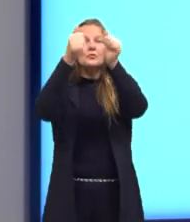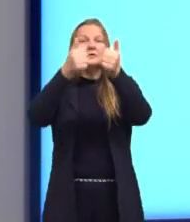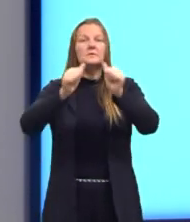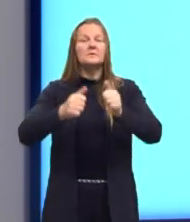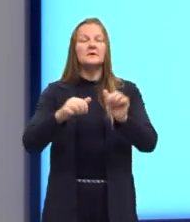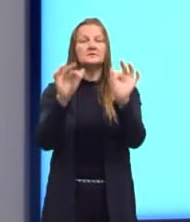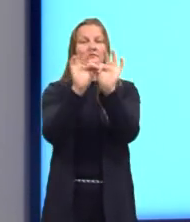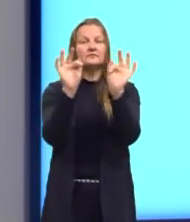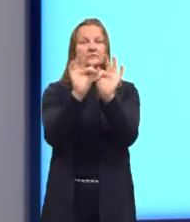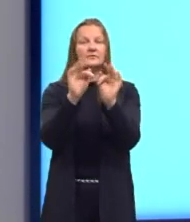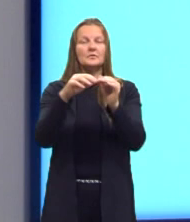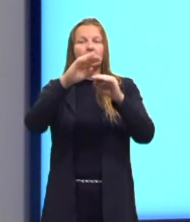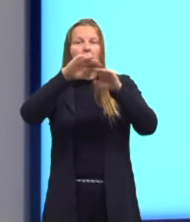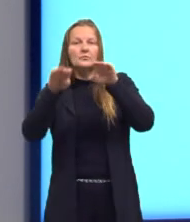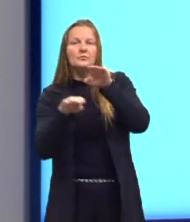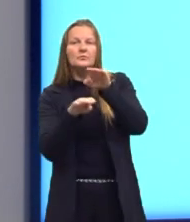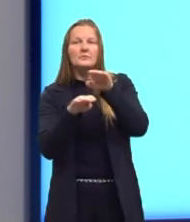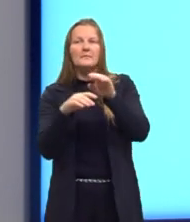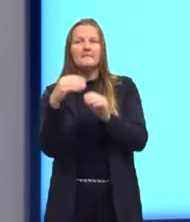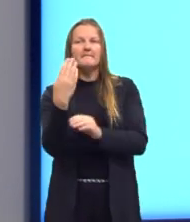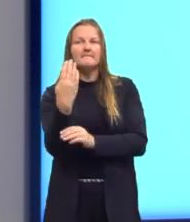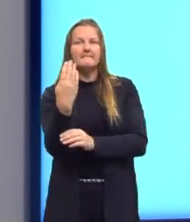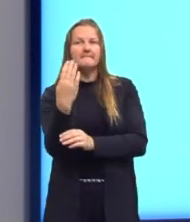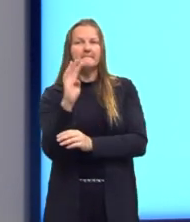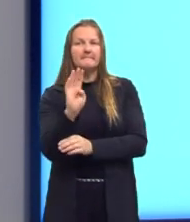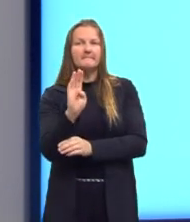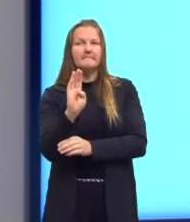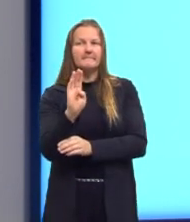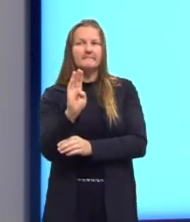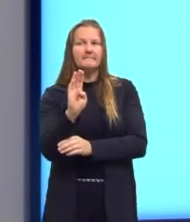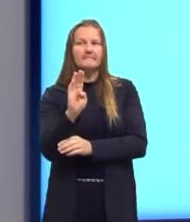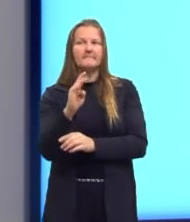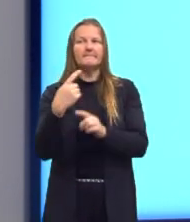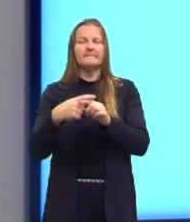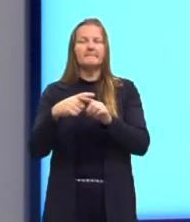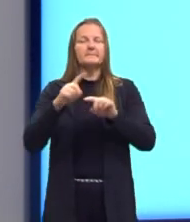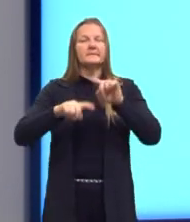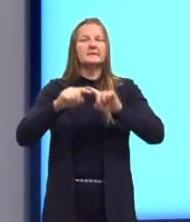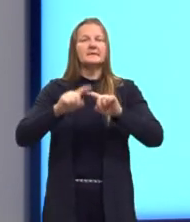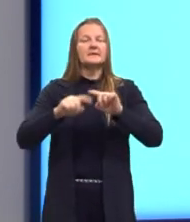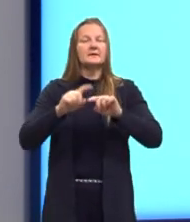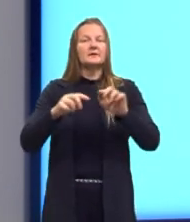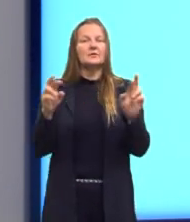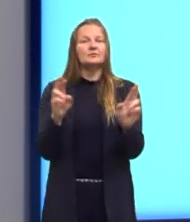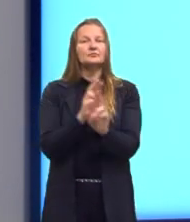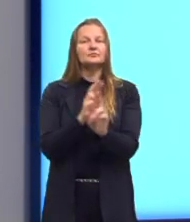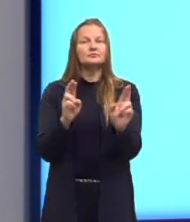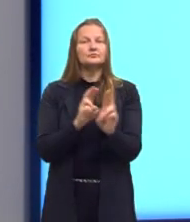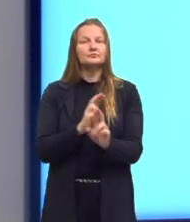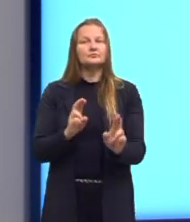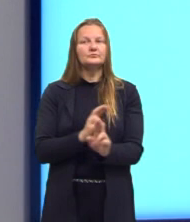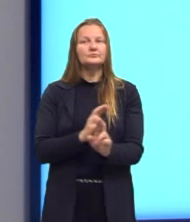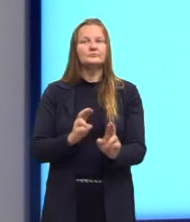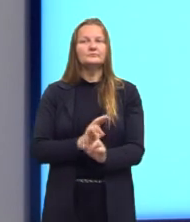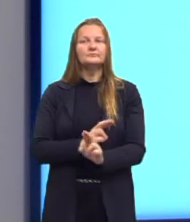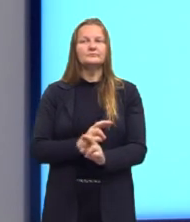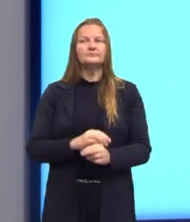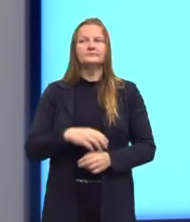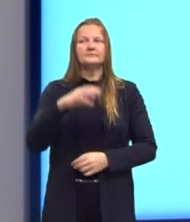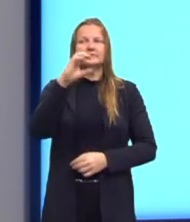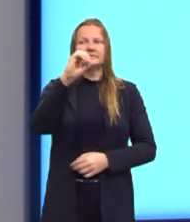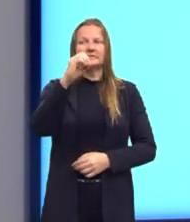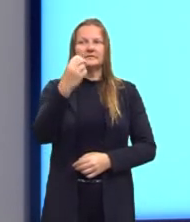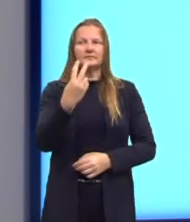subconjunto aqui de B, mas é aquele que, aqueles elementos que possuem as relações, né? Então, o 0,